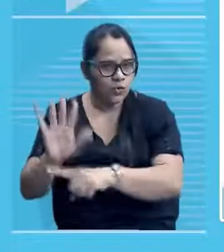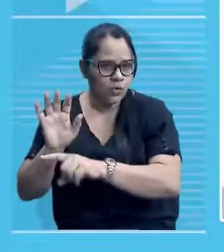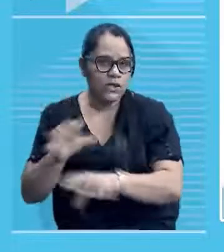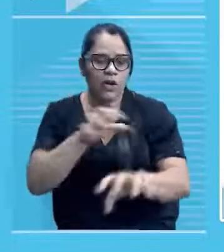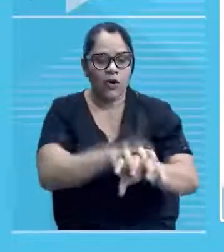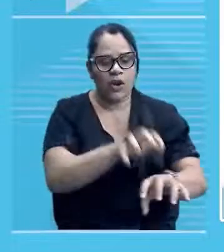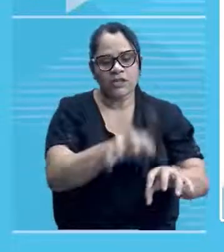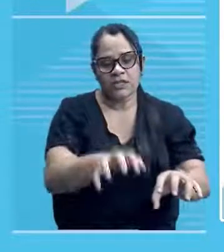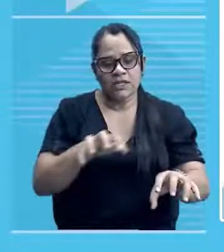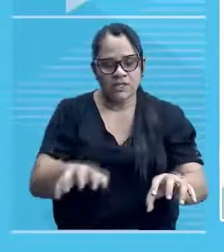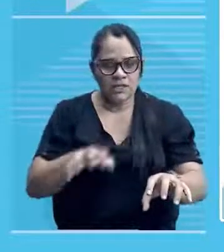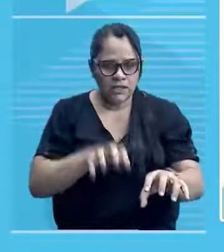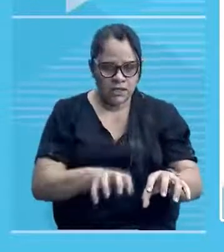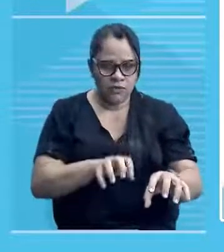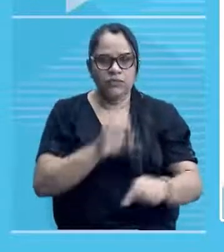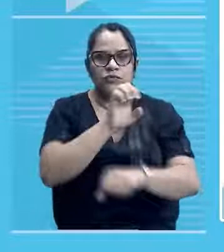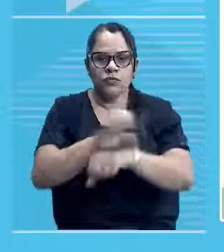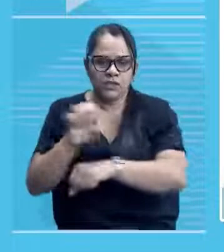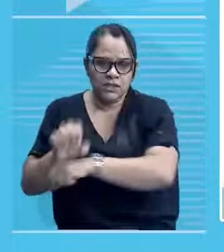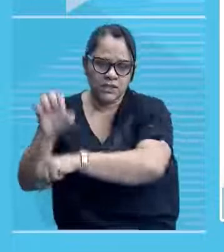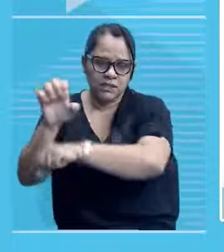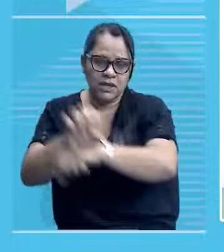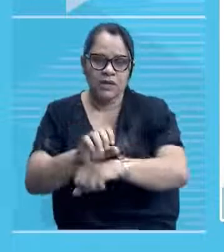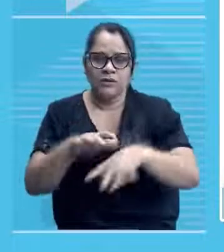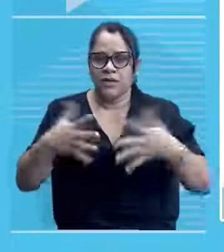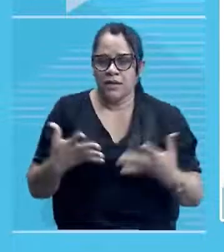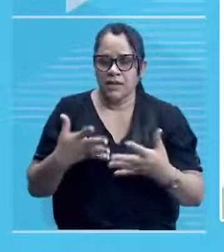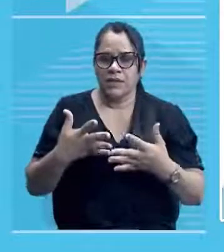A dizimação de índios, né?